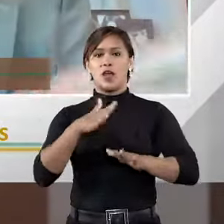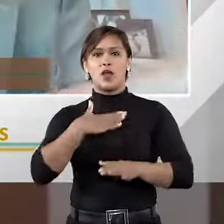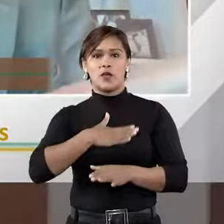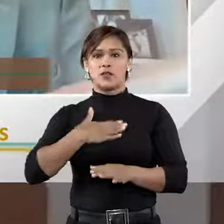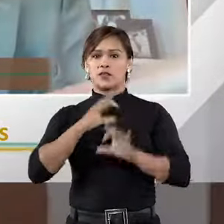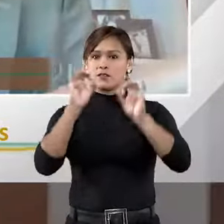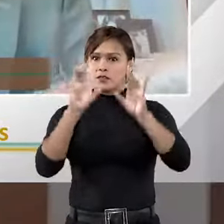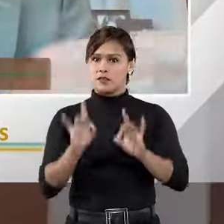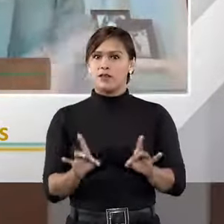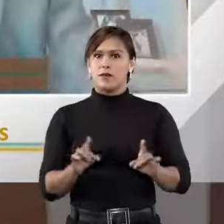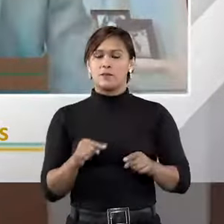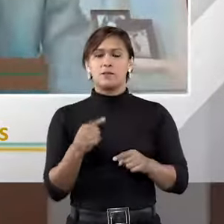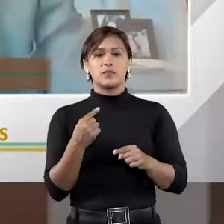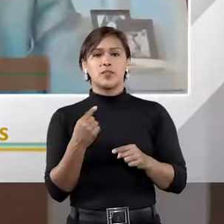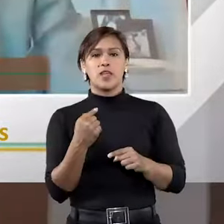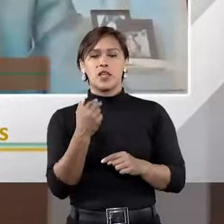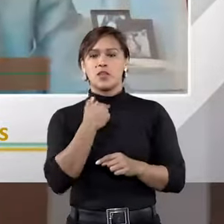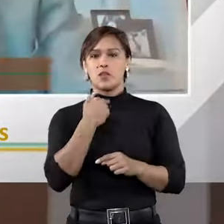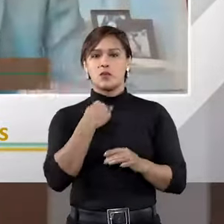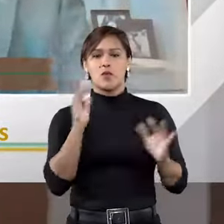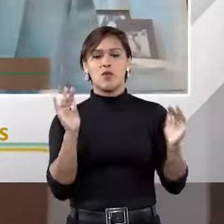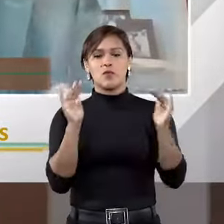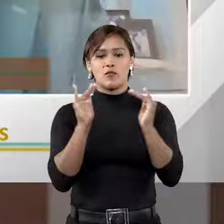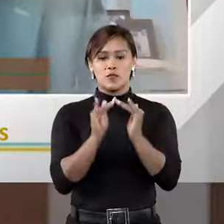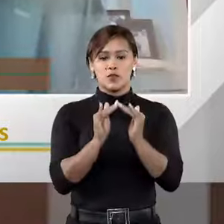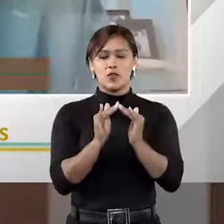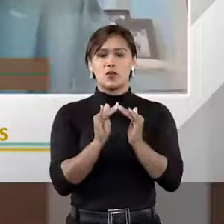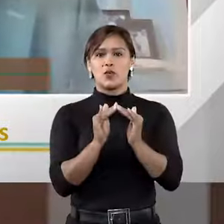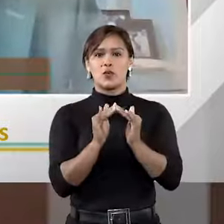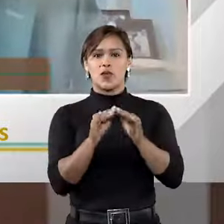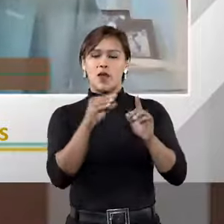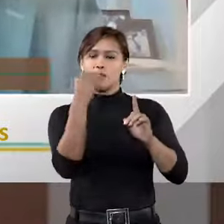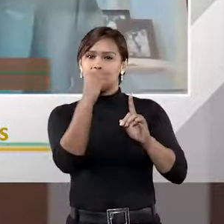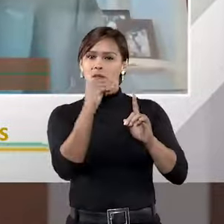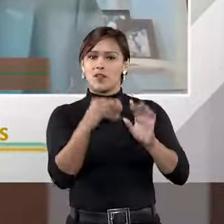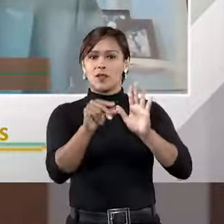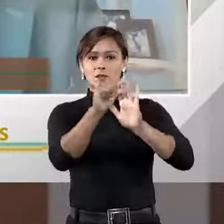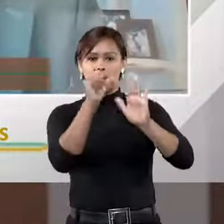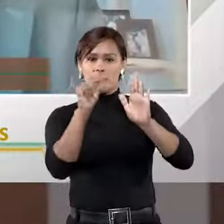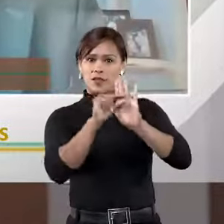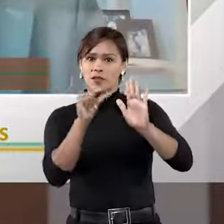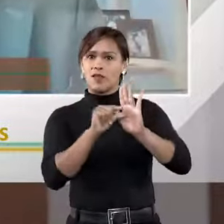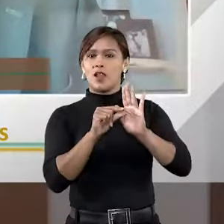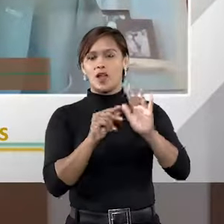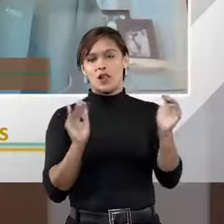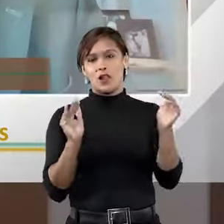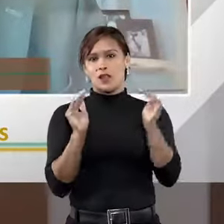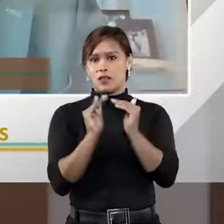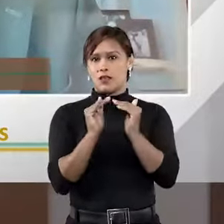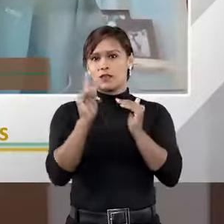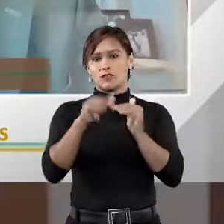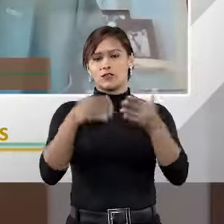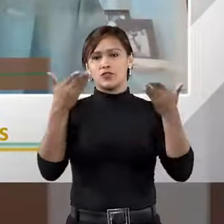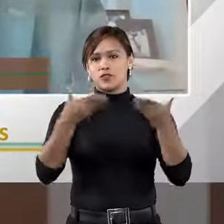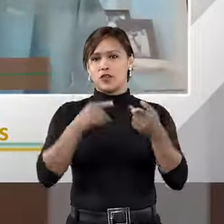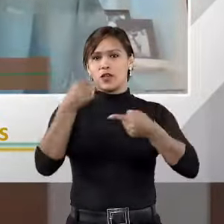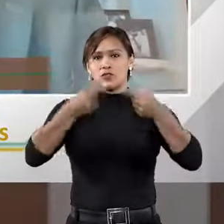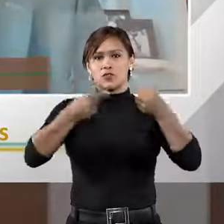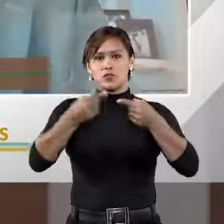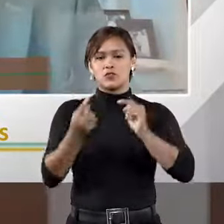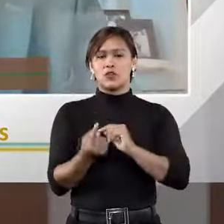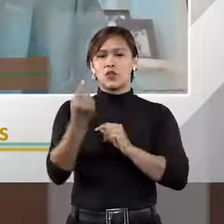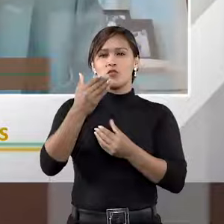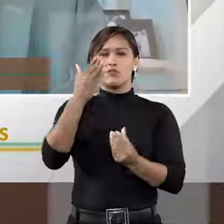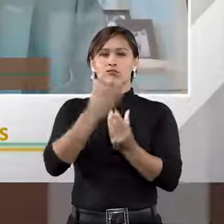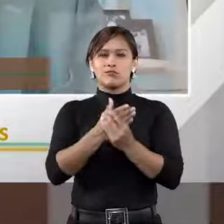destacado. Ele não pode vincular o mais fraco, mas ele fica vinculado àquela cláusula. Isso foi já discutido num caso